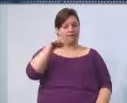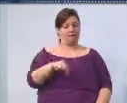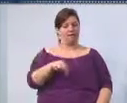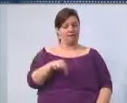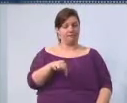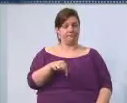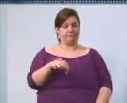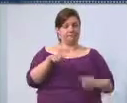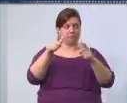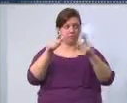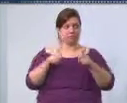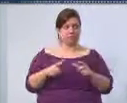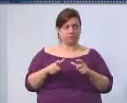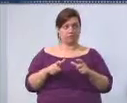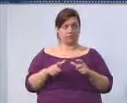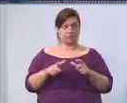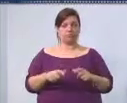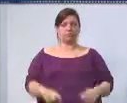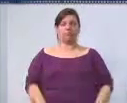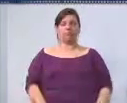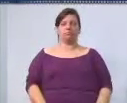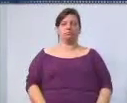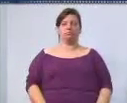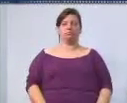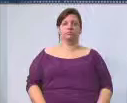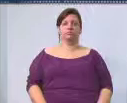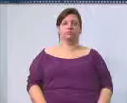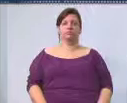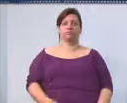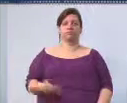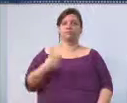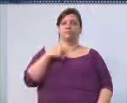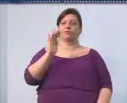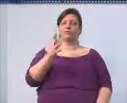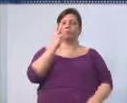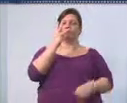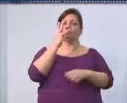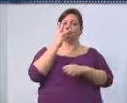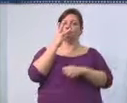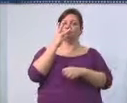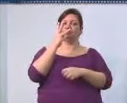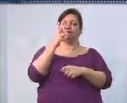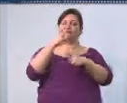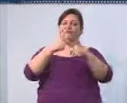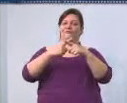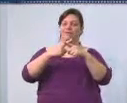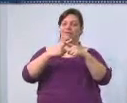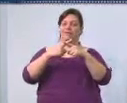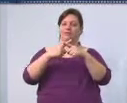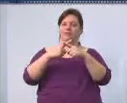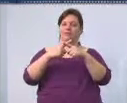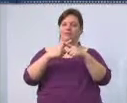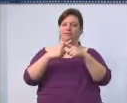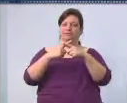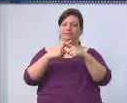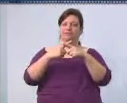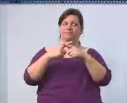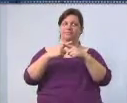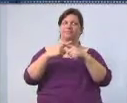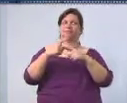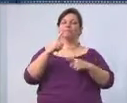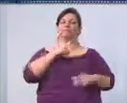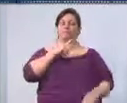quatro mandatos, perdão, nos últimos três mandatos de 15%,